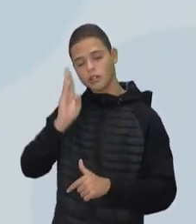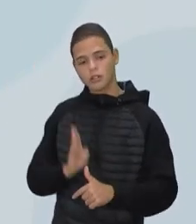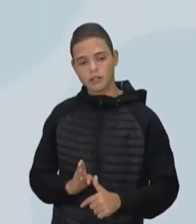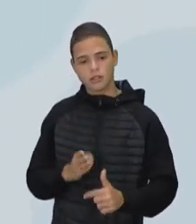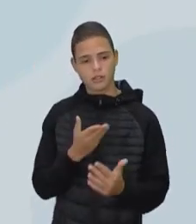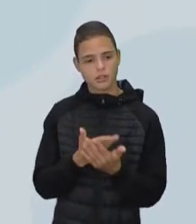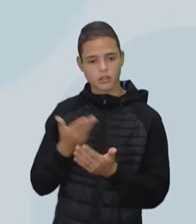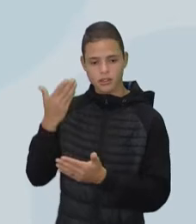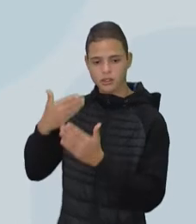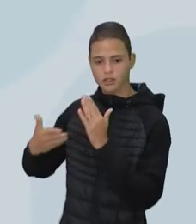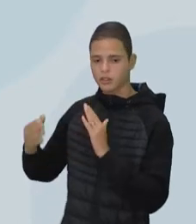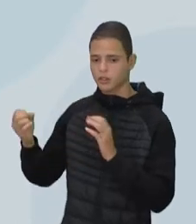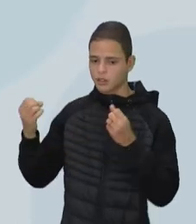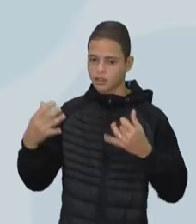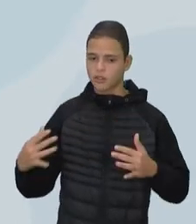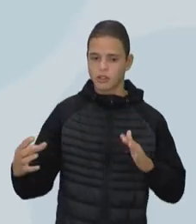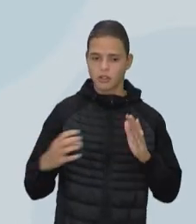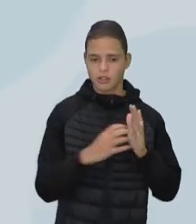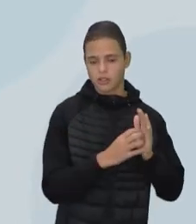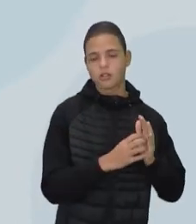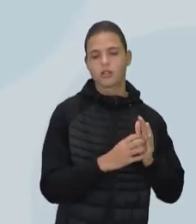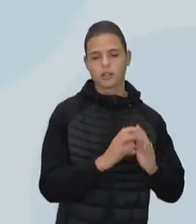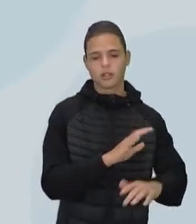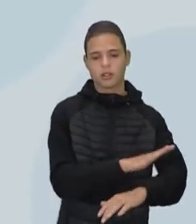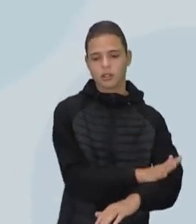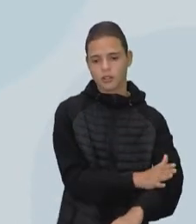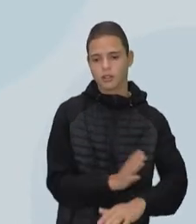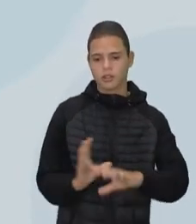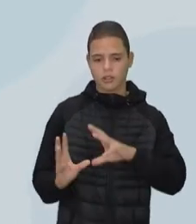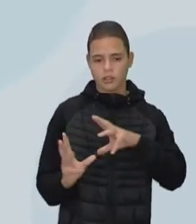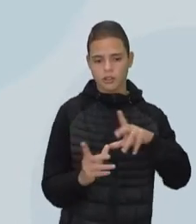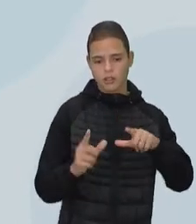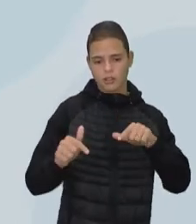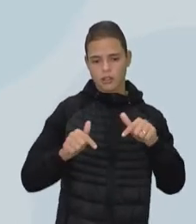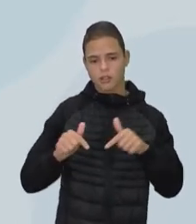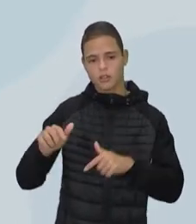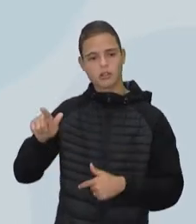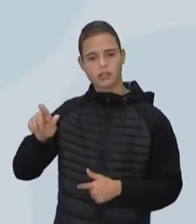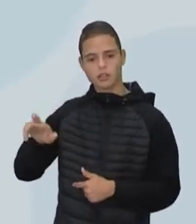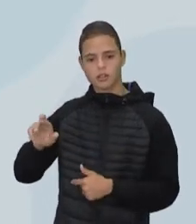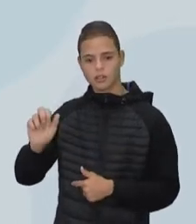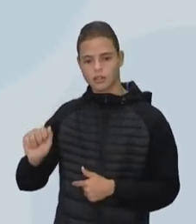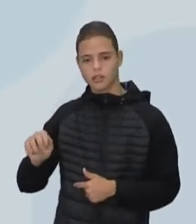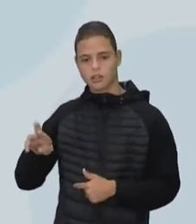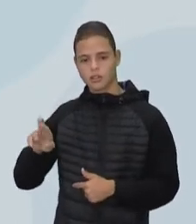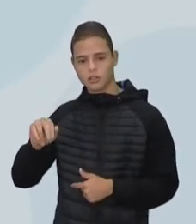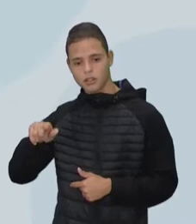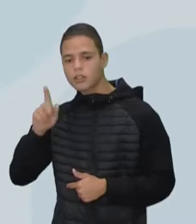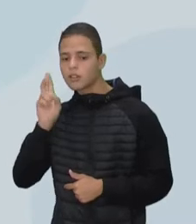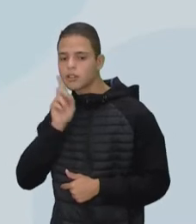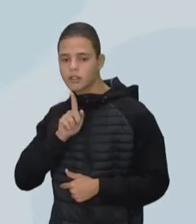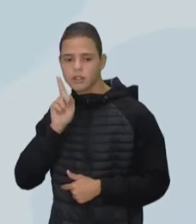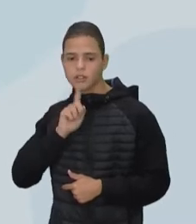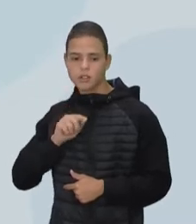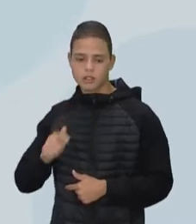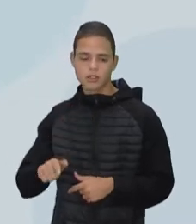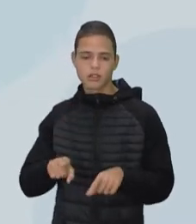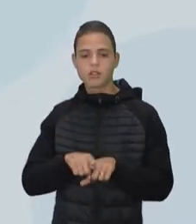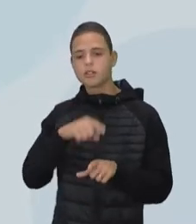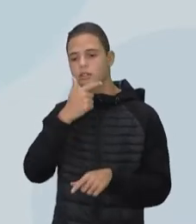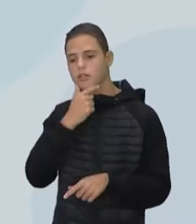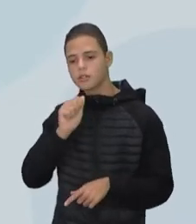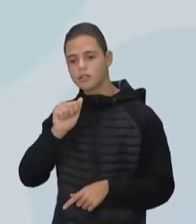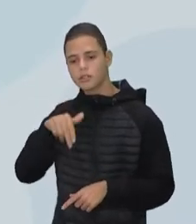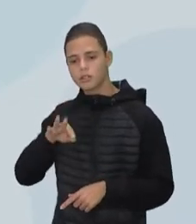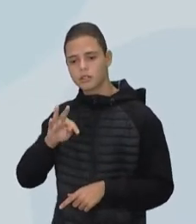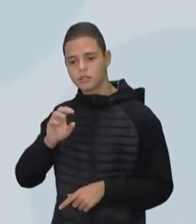constatamos o impacto do racismo no mundo do trabalho na Grã-Bretanha em décadas anteriores, de acordo com Anthony Giddens.